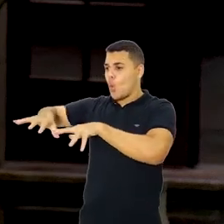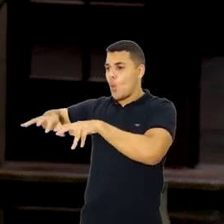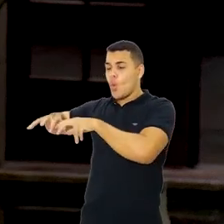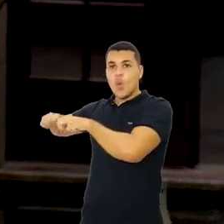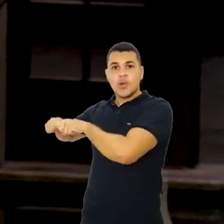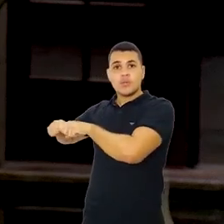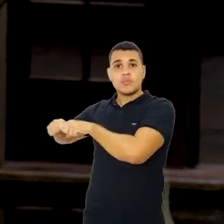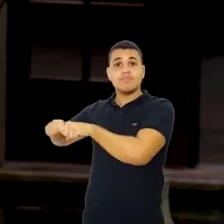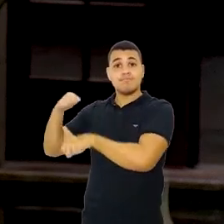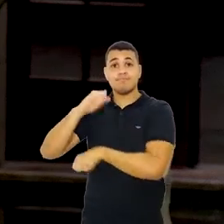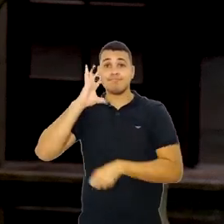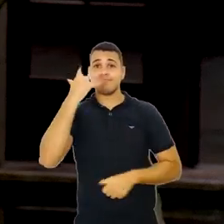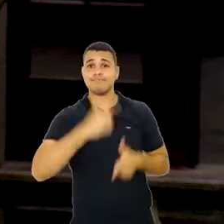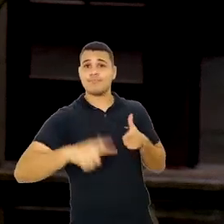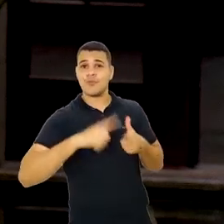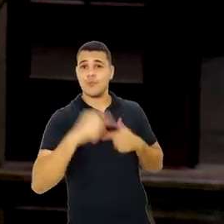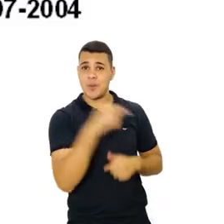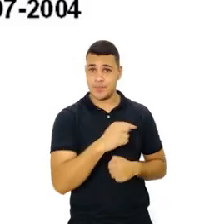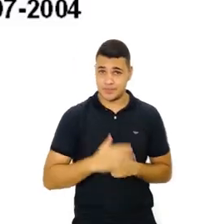ingestão hídrica.